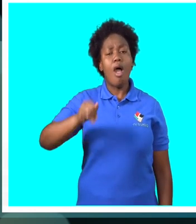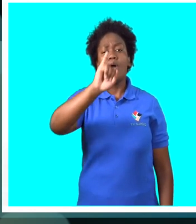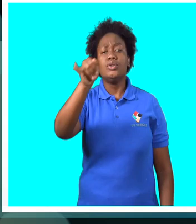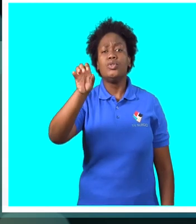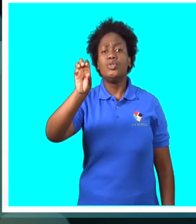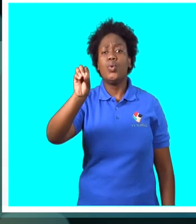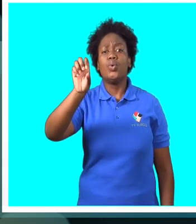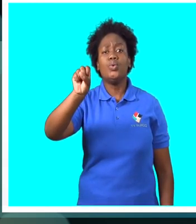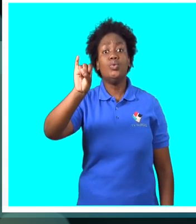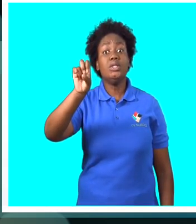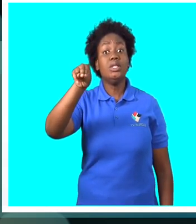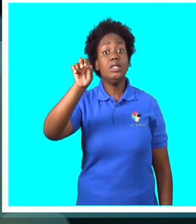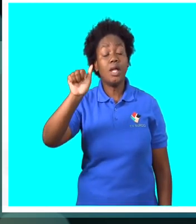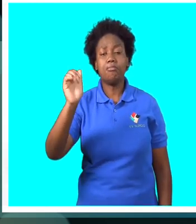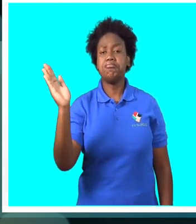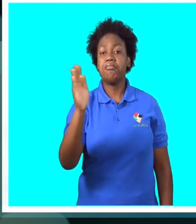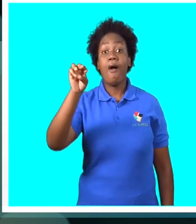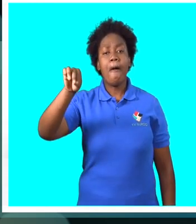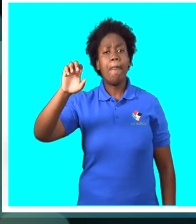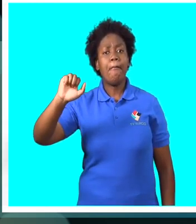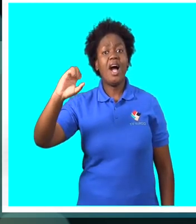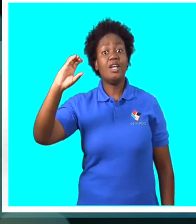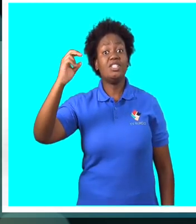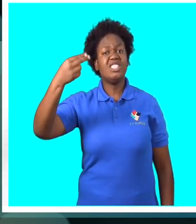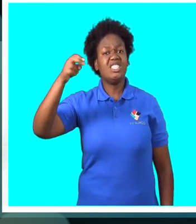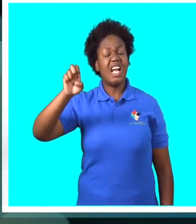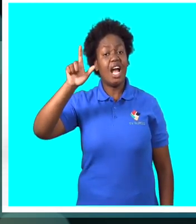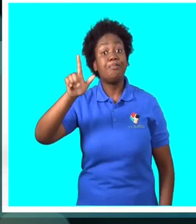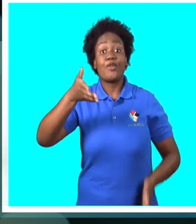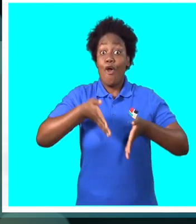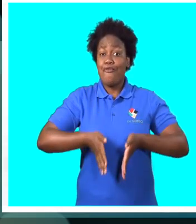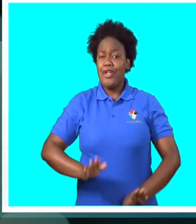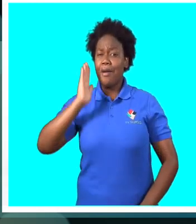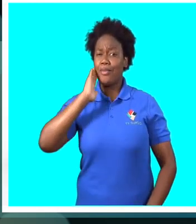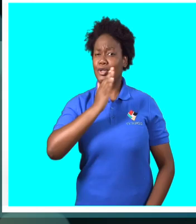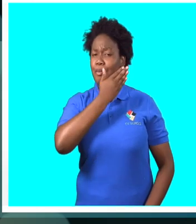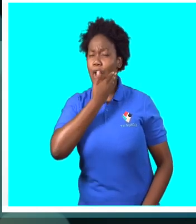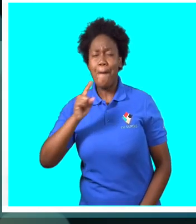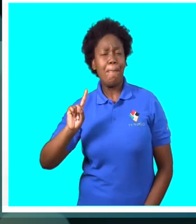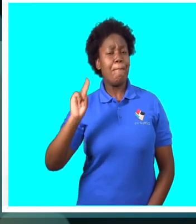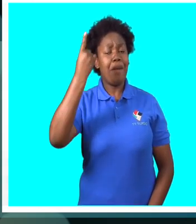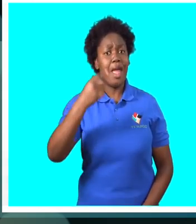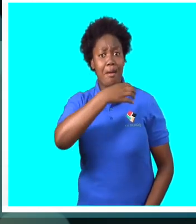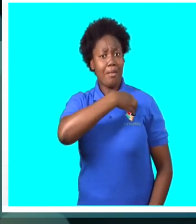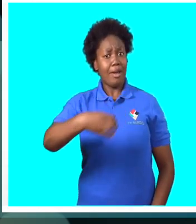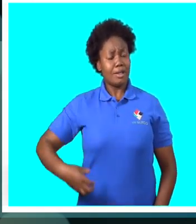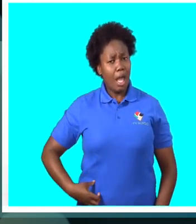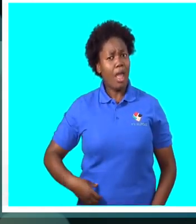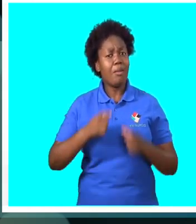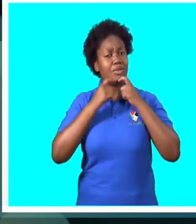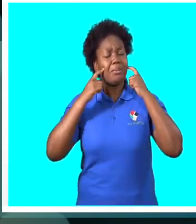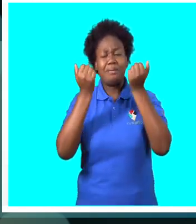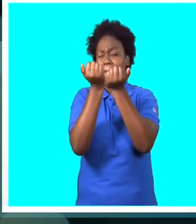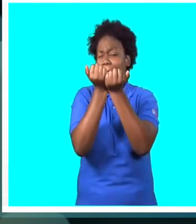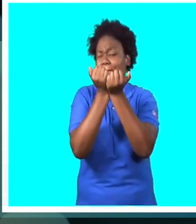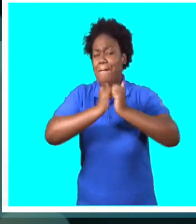O julgamento do caso de violência doméstica que envolve Josina Machel, filha do primeiro presidente de Moçambique Independente, e o seu